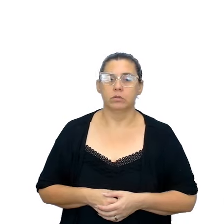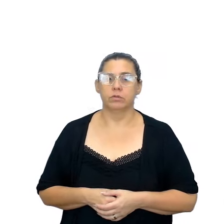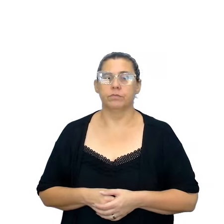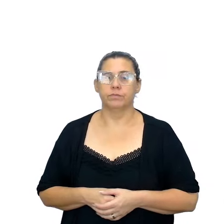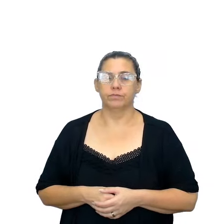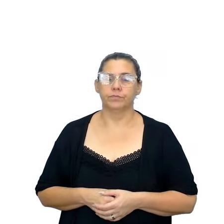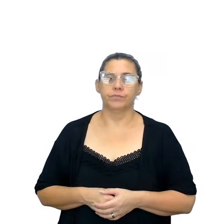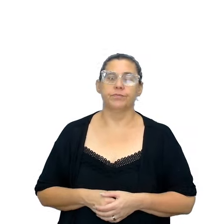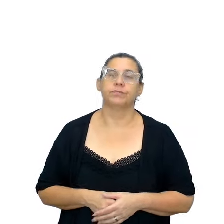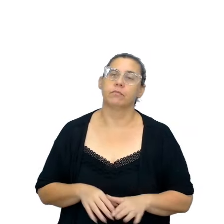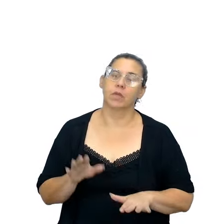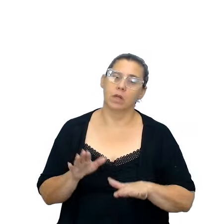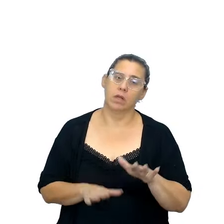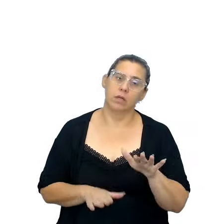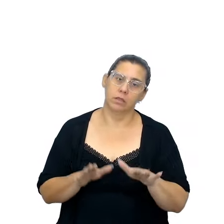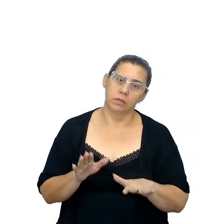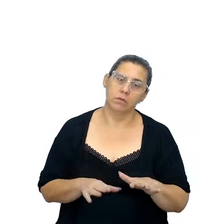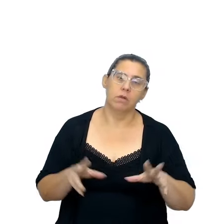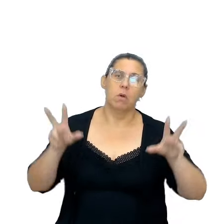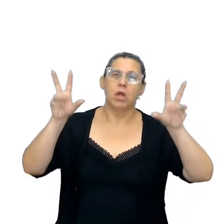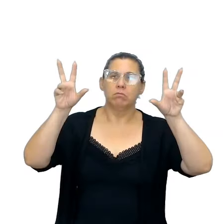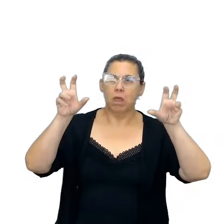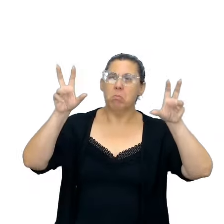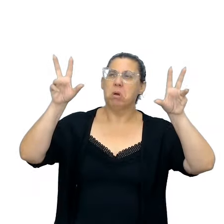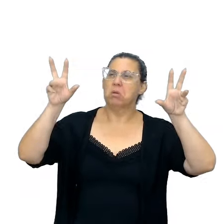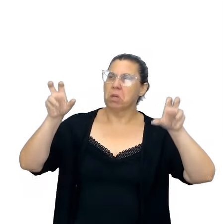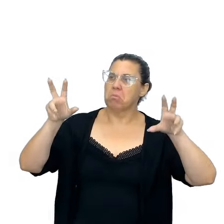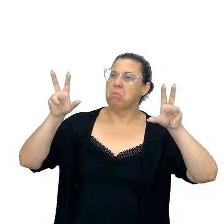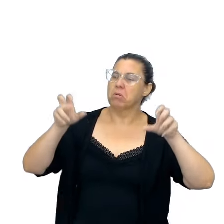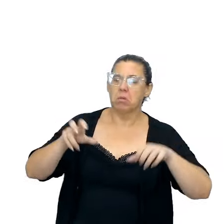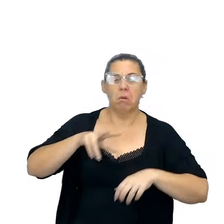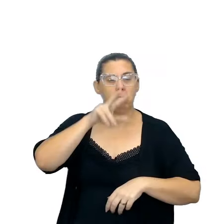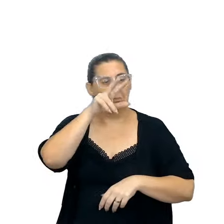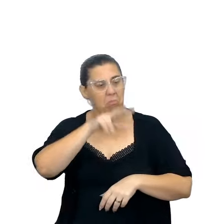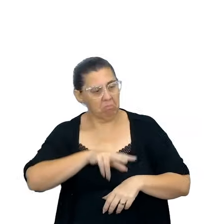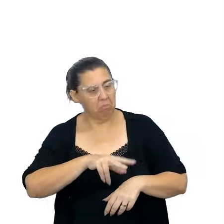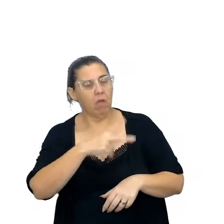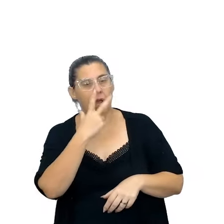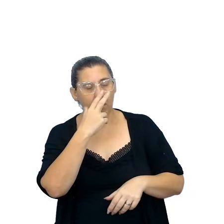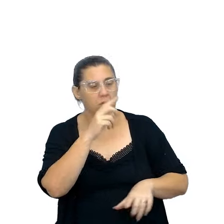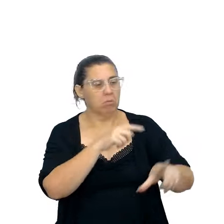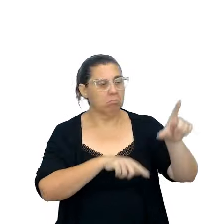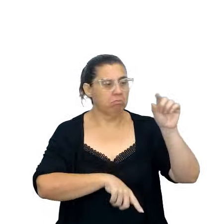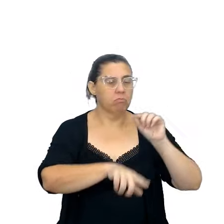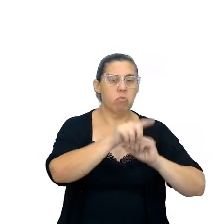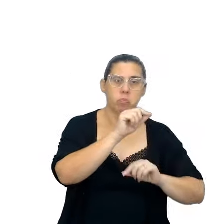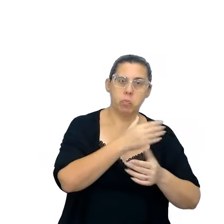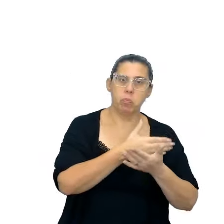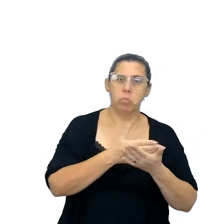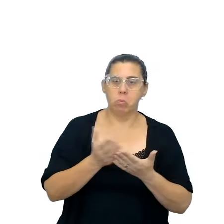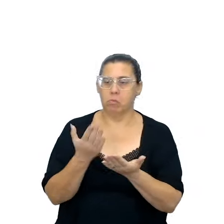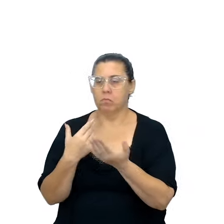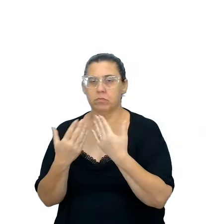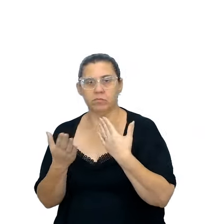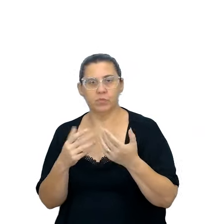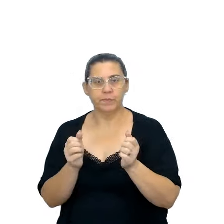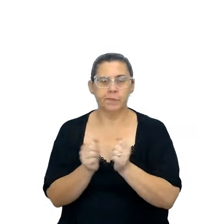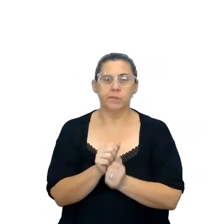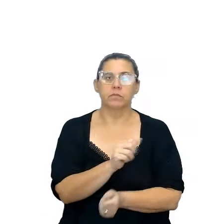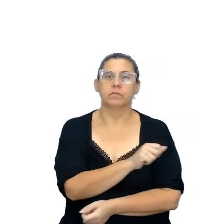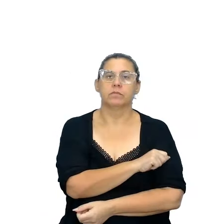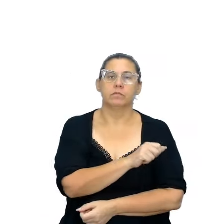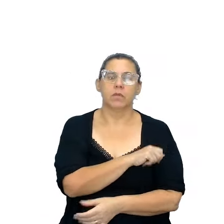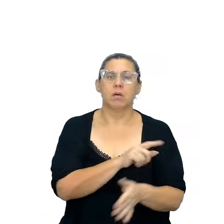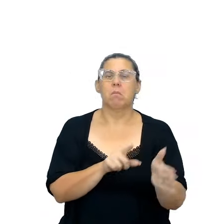e aí, talvez, por meio dos títulos ou de alguns, com momentos que vocês conversam com seus estudantes e